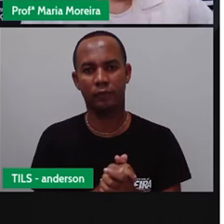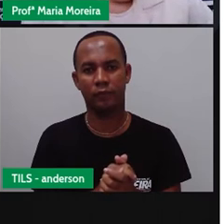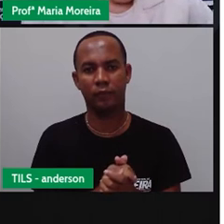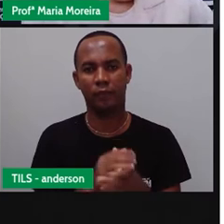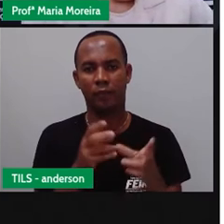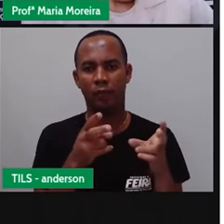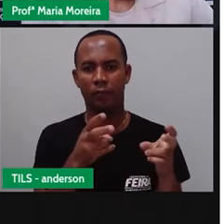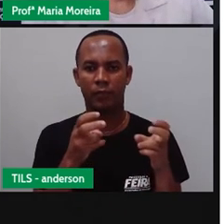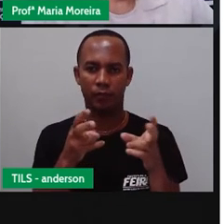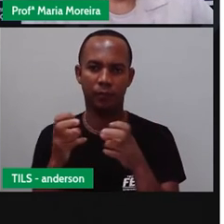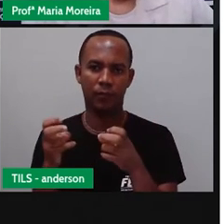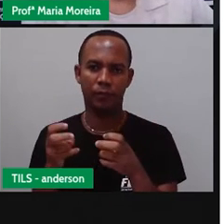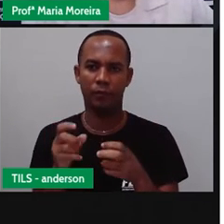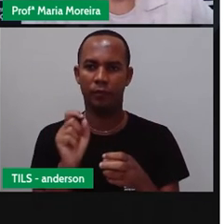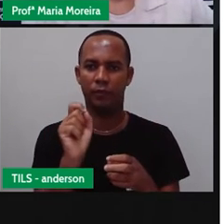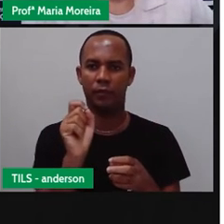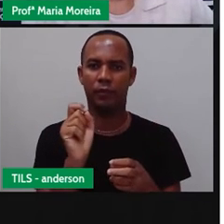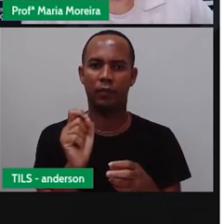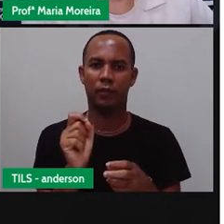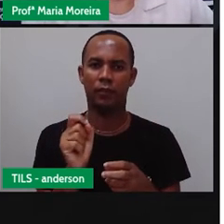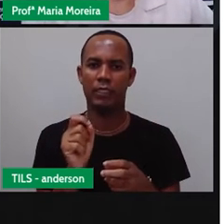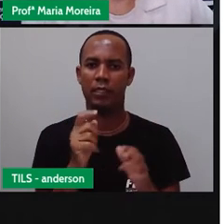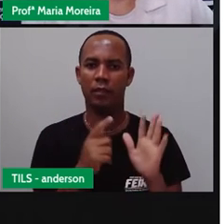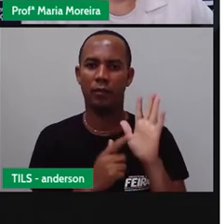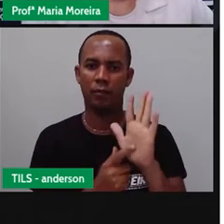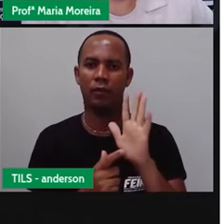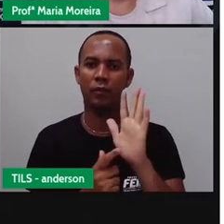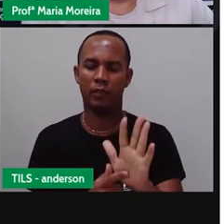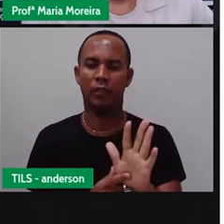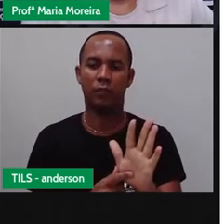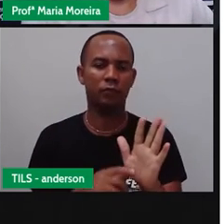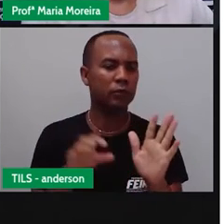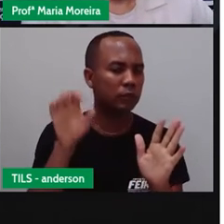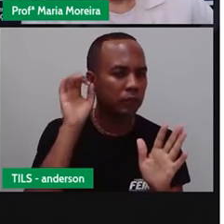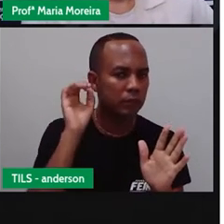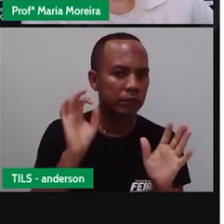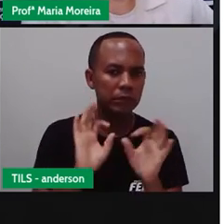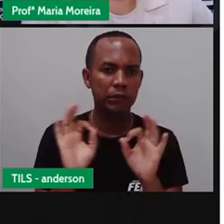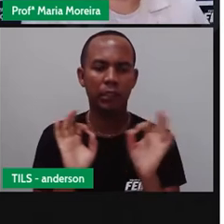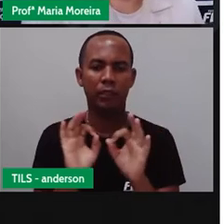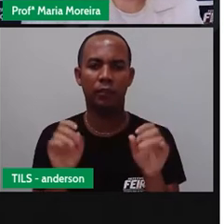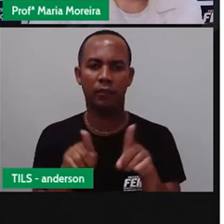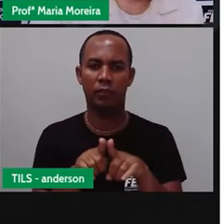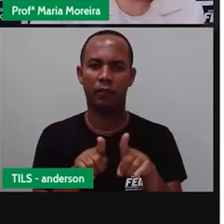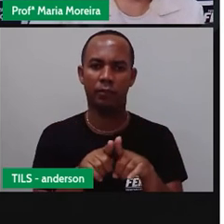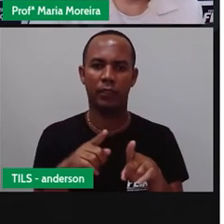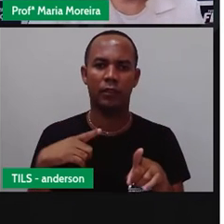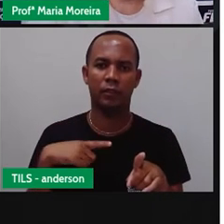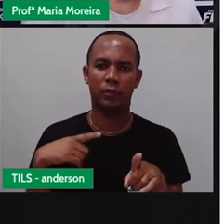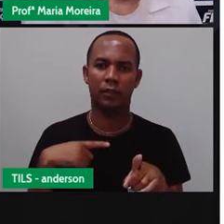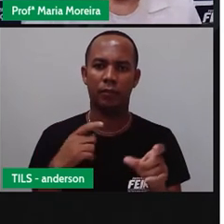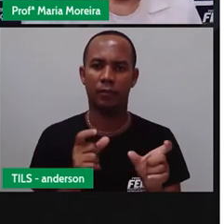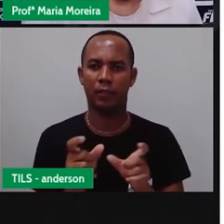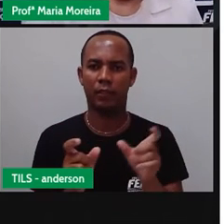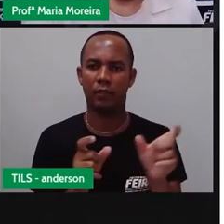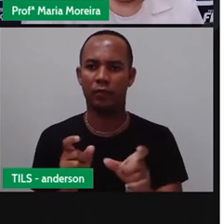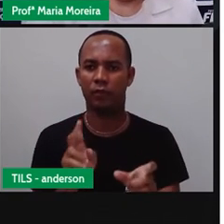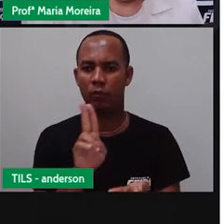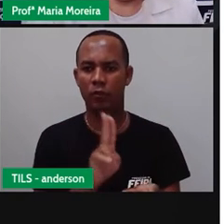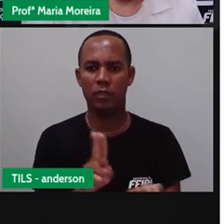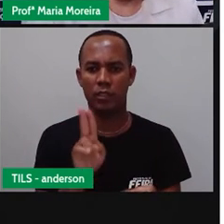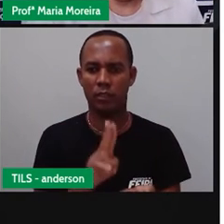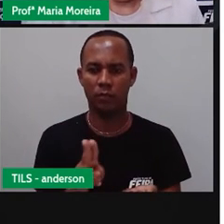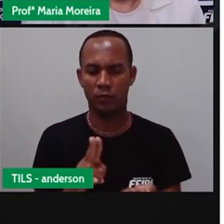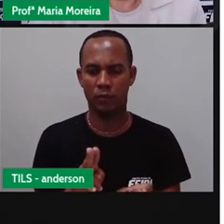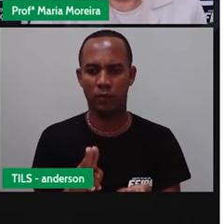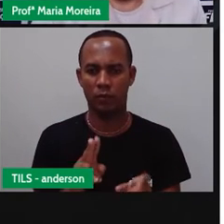Bom, percebeu que mesmo não representando o som, né, ela está presente em muitas palavras que usamos no nosso dia